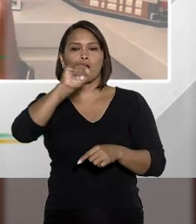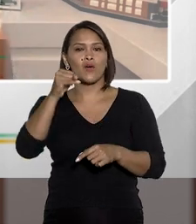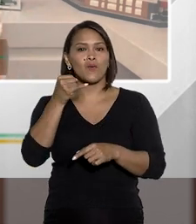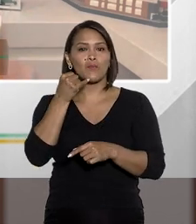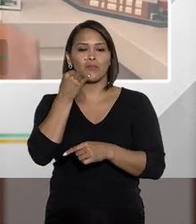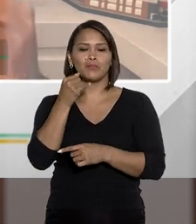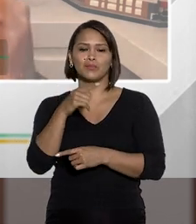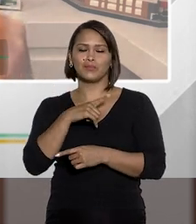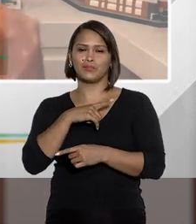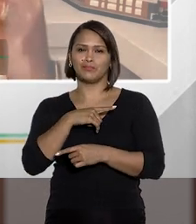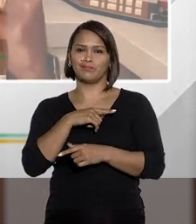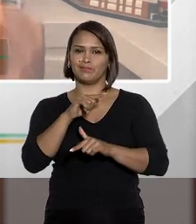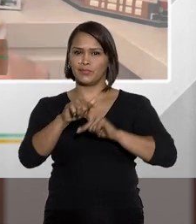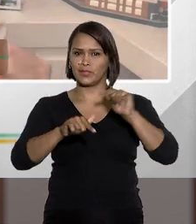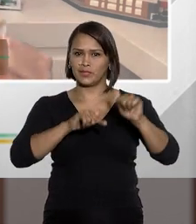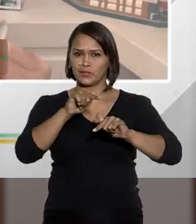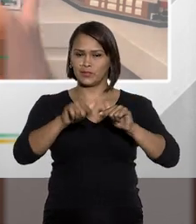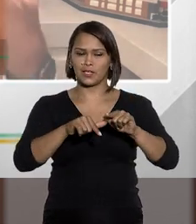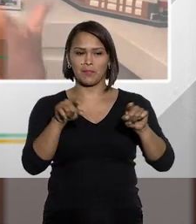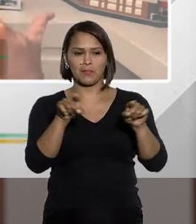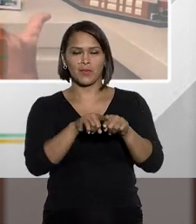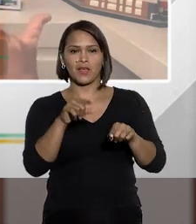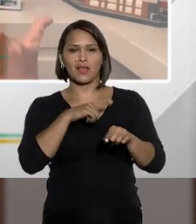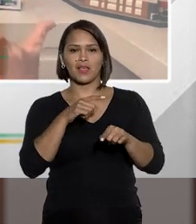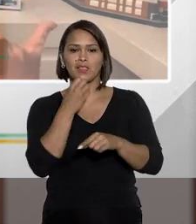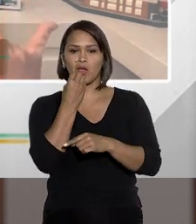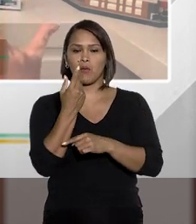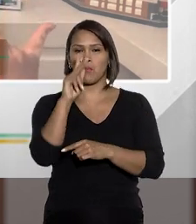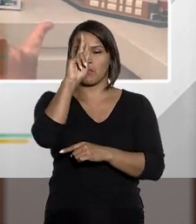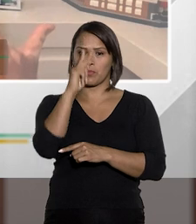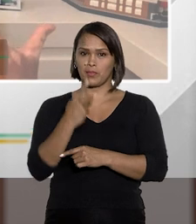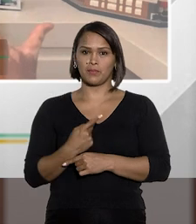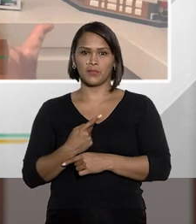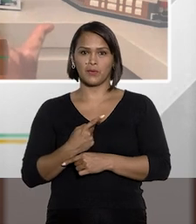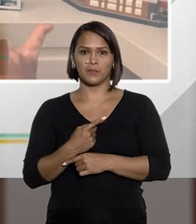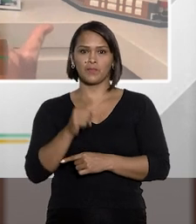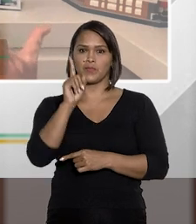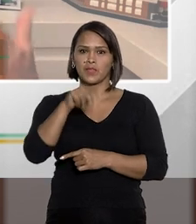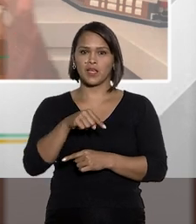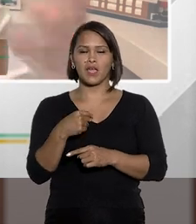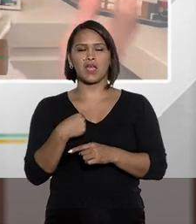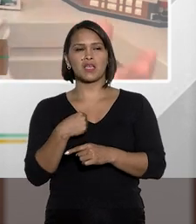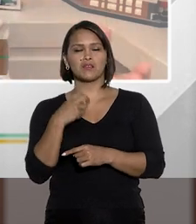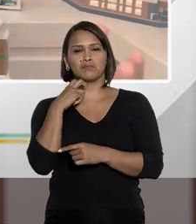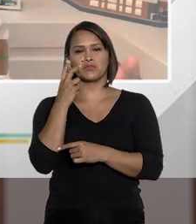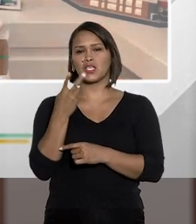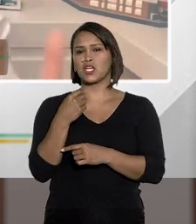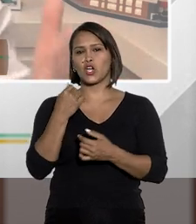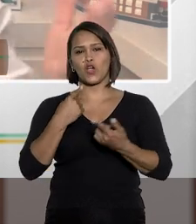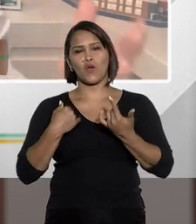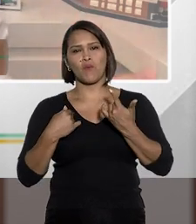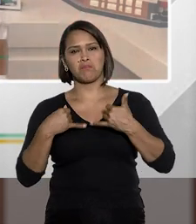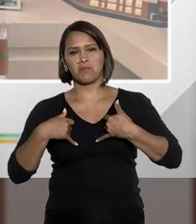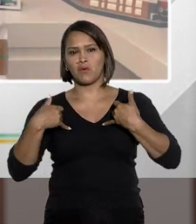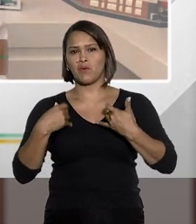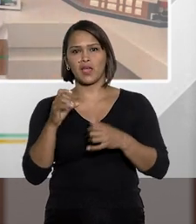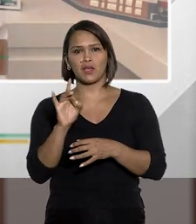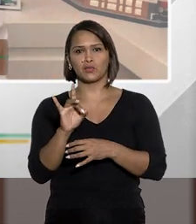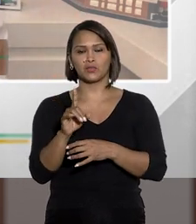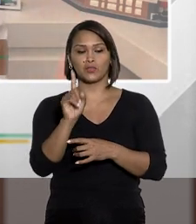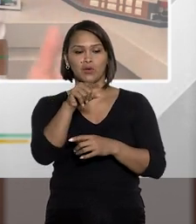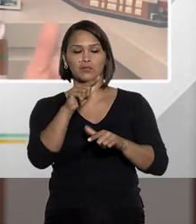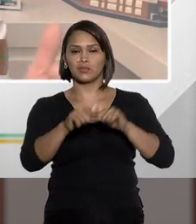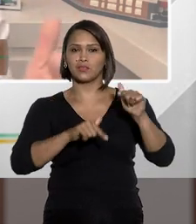se aproveita da sua função para obter um benefício pessoal, mero capricho, satisfação